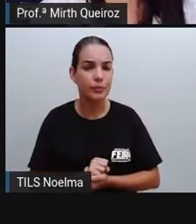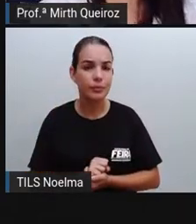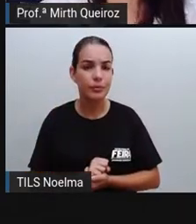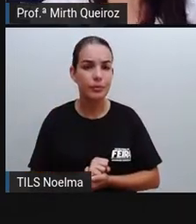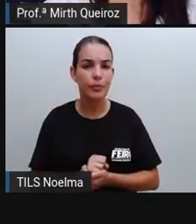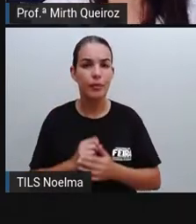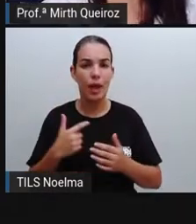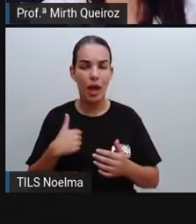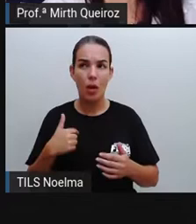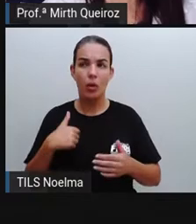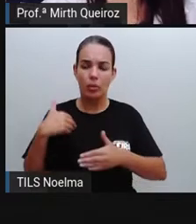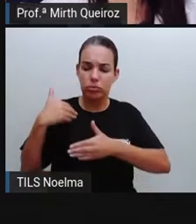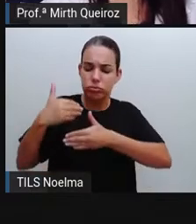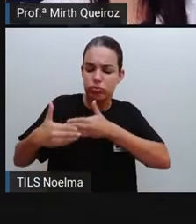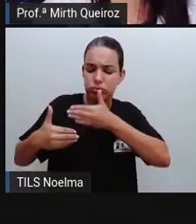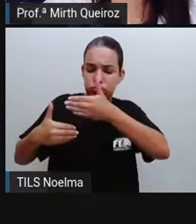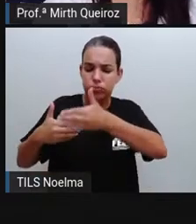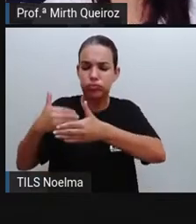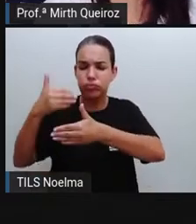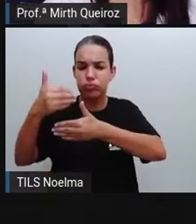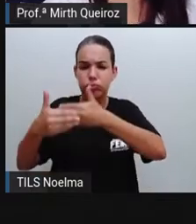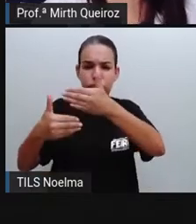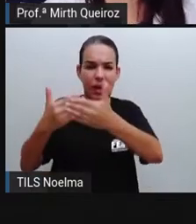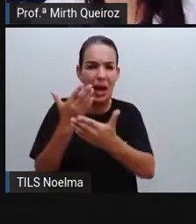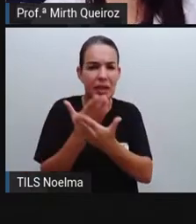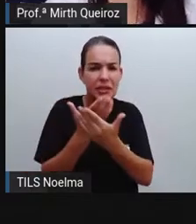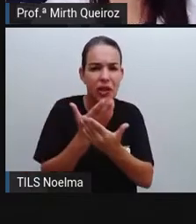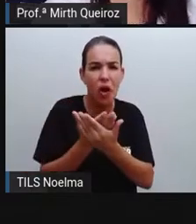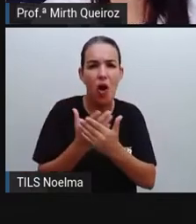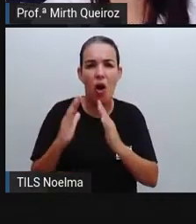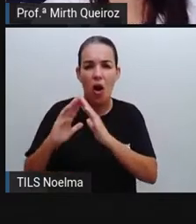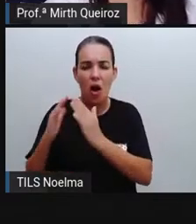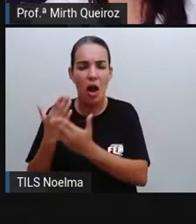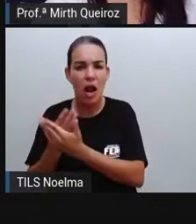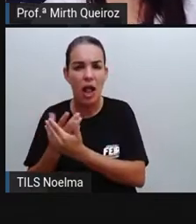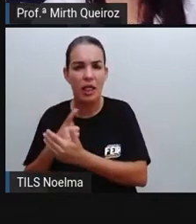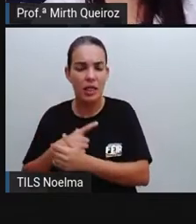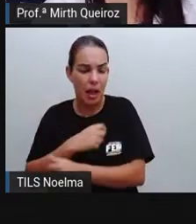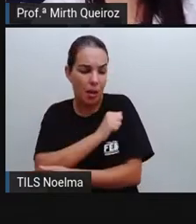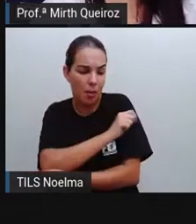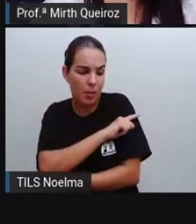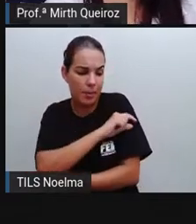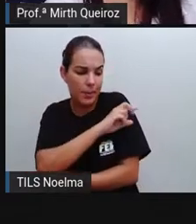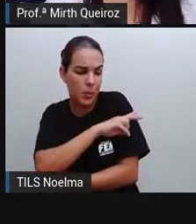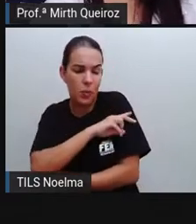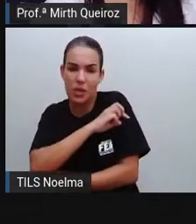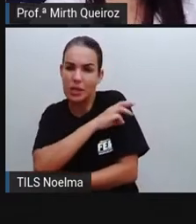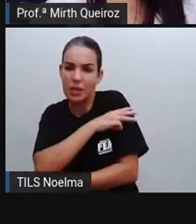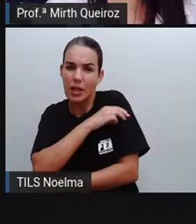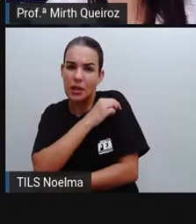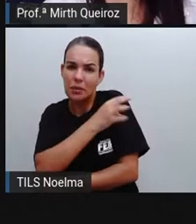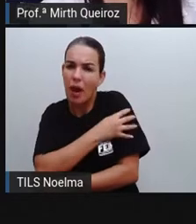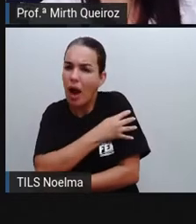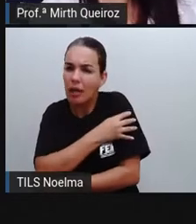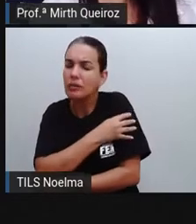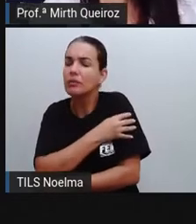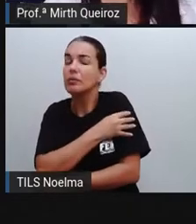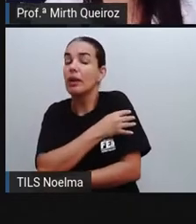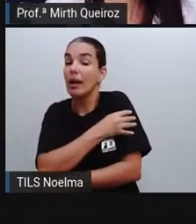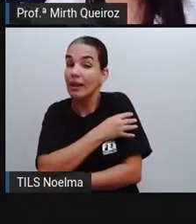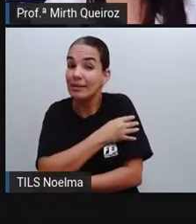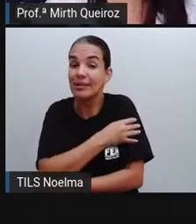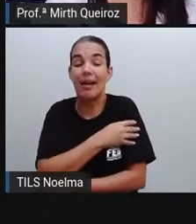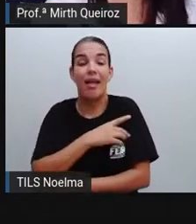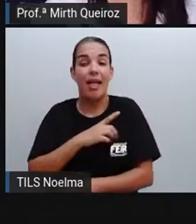Durante o meu percurso aí na escola, né? Nas séries aí iniciais, como vocês estão no quarto ano, até o quarto